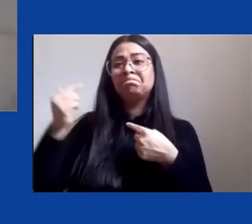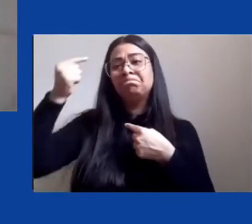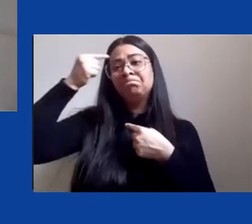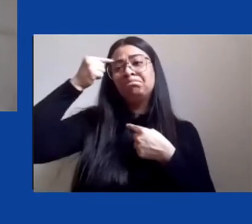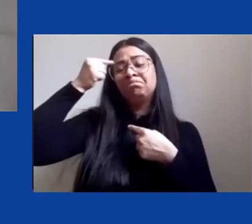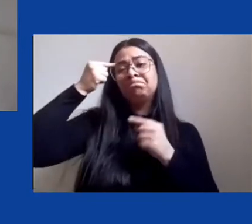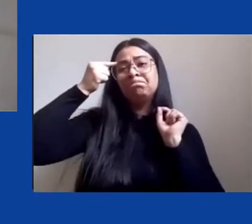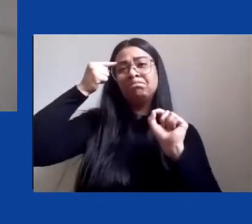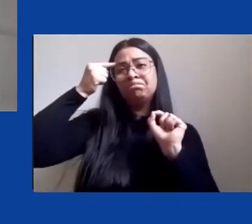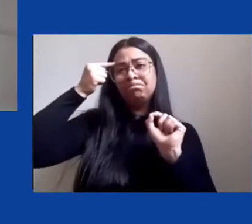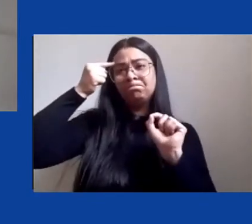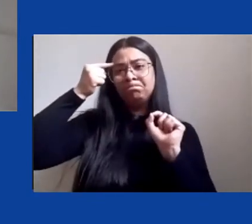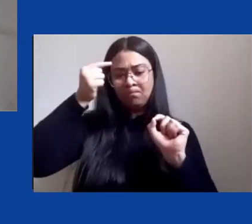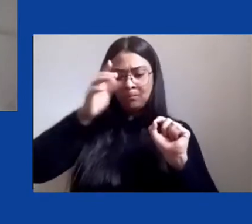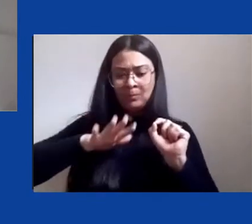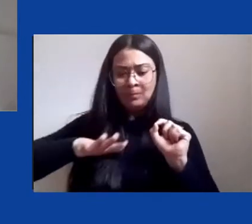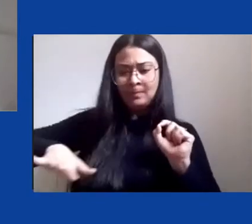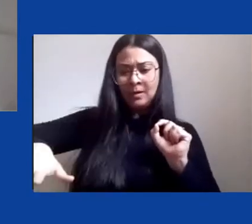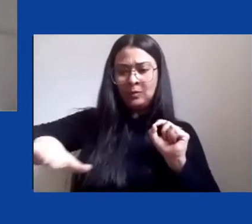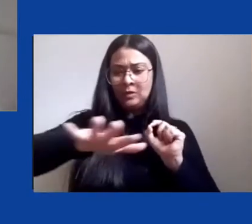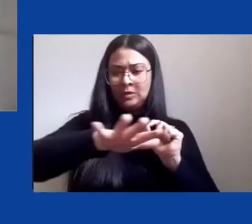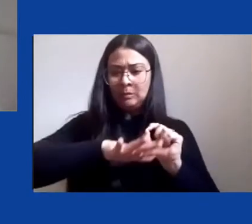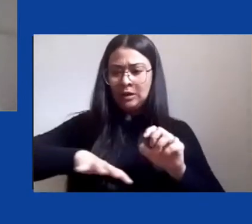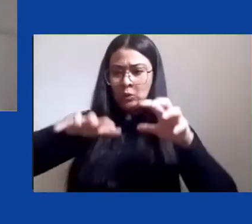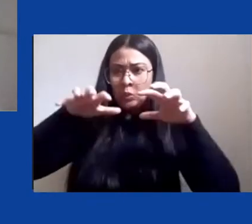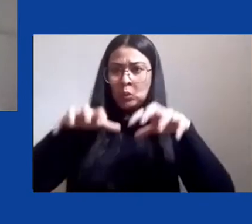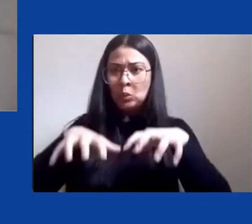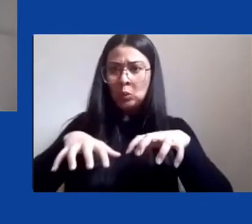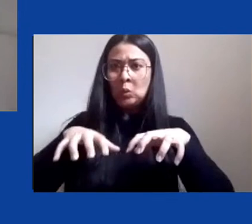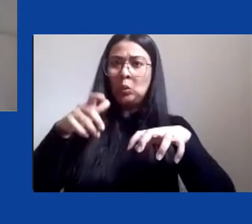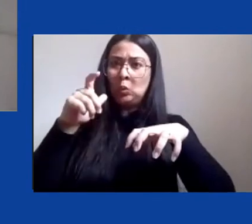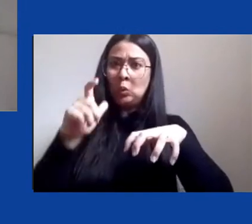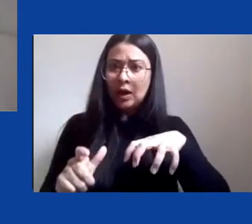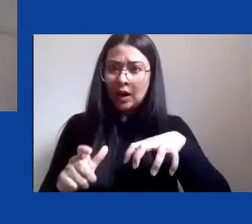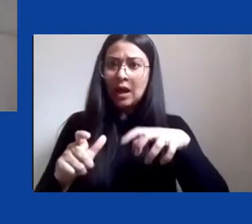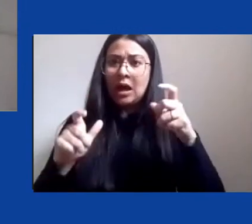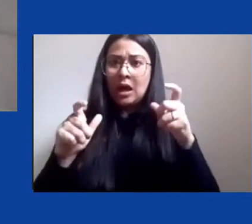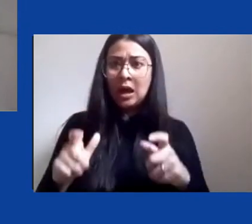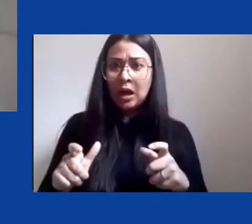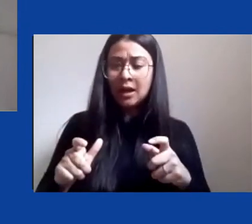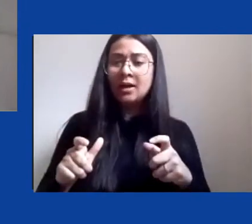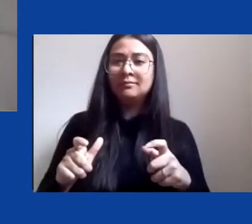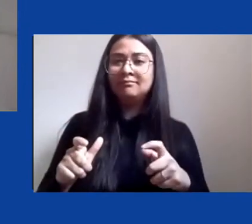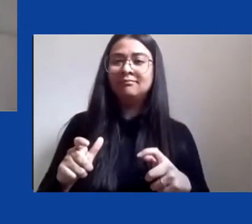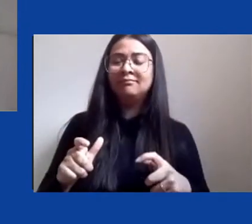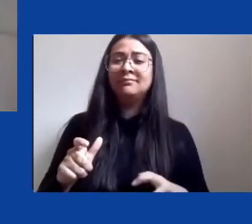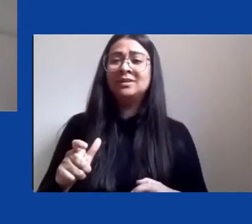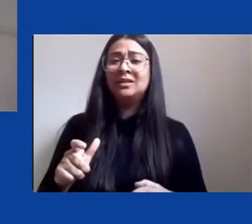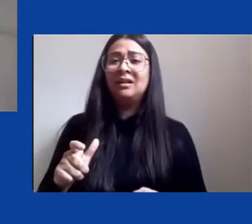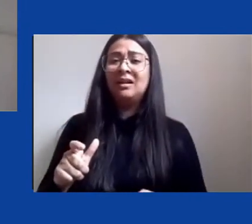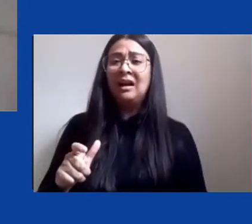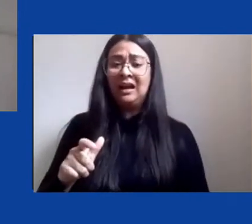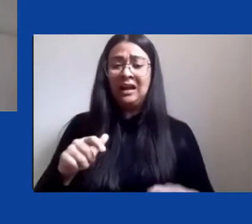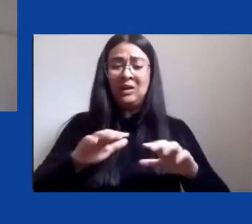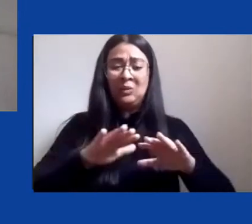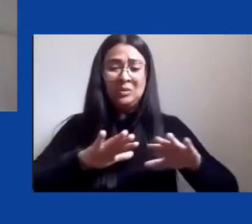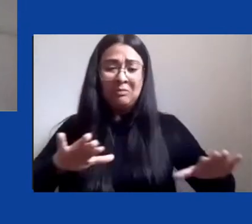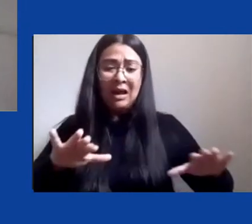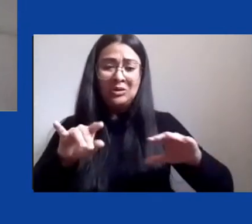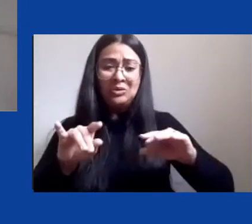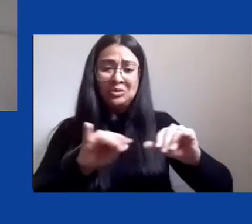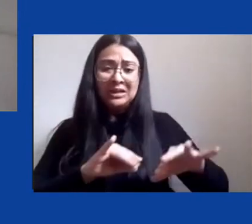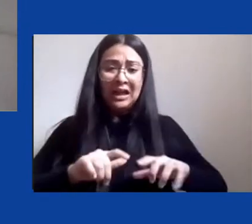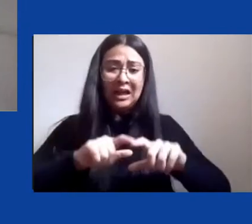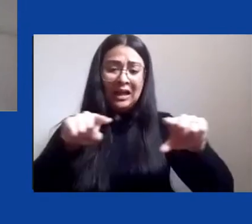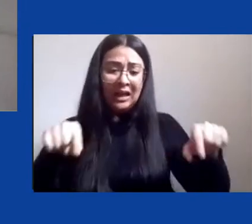espaço territorial e que o lobby a respeito da terra era uma visão muito diferente da que a gente tem